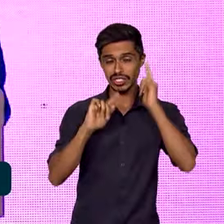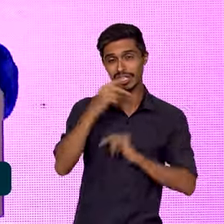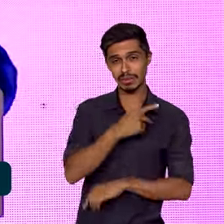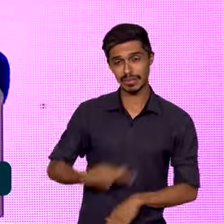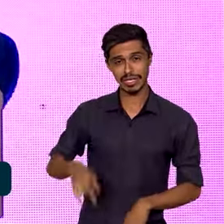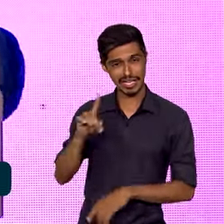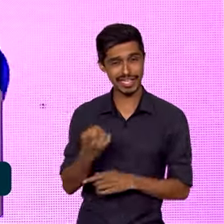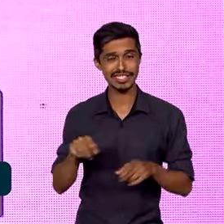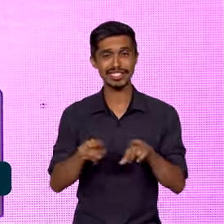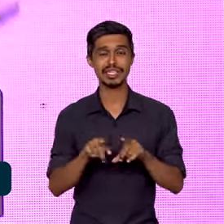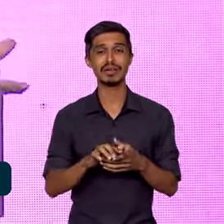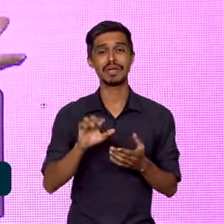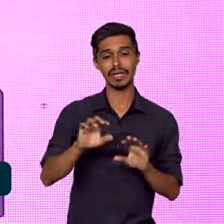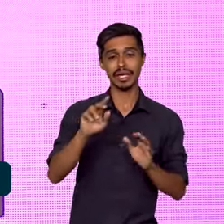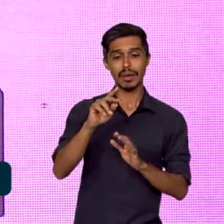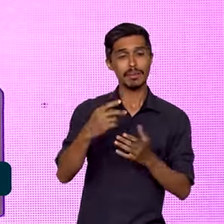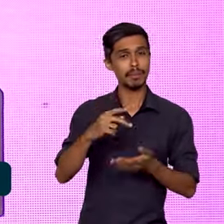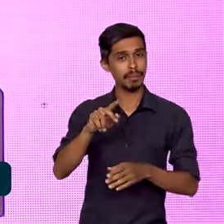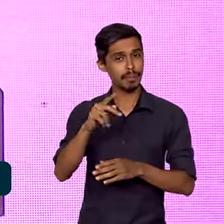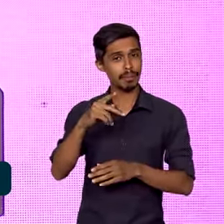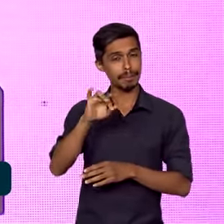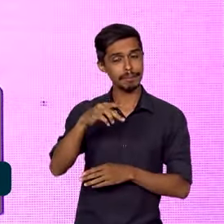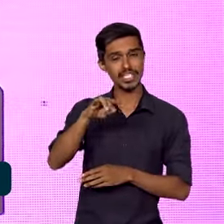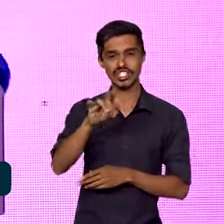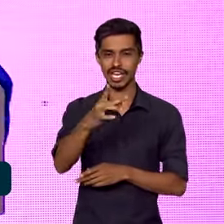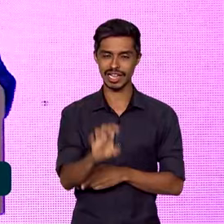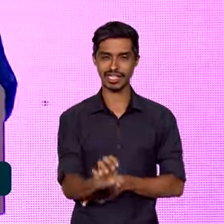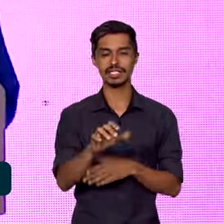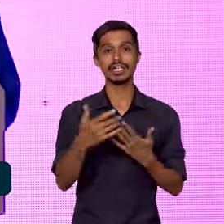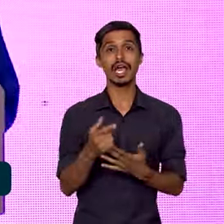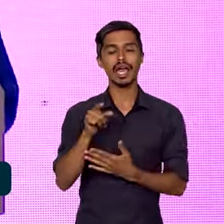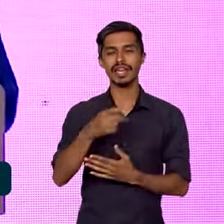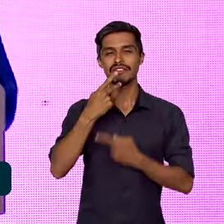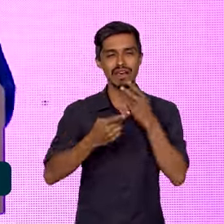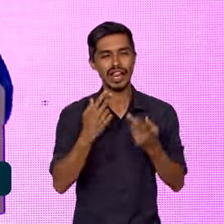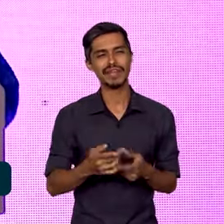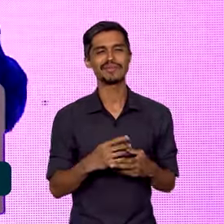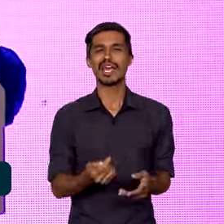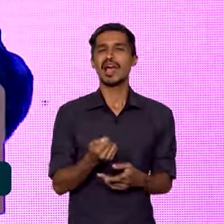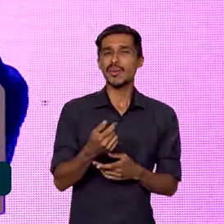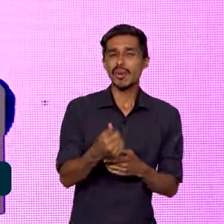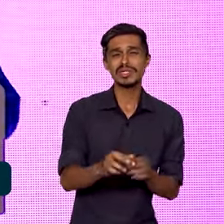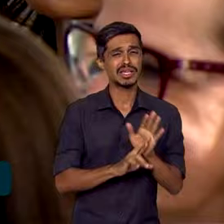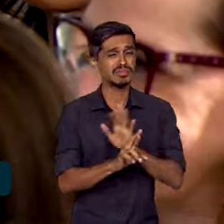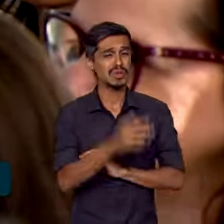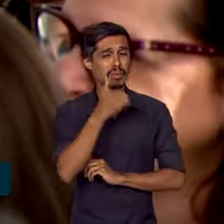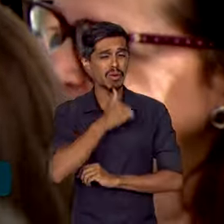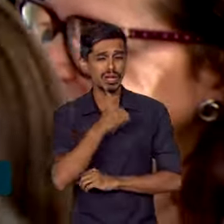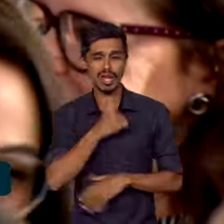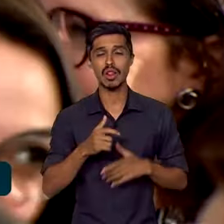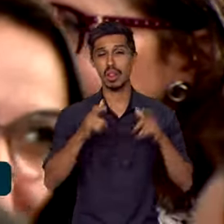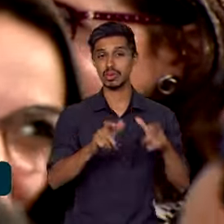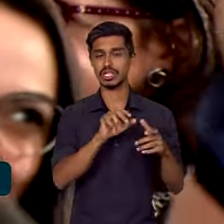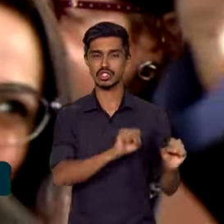comissária da ONU para Direitos Humanos, Michelle Bachelet. Ela falou da baixa representatividade das mulheres em